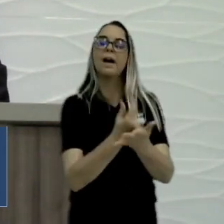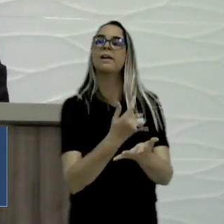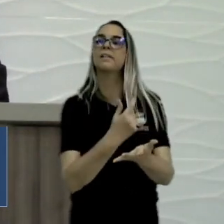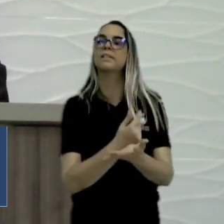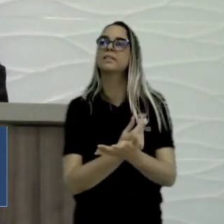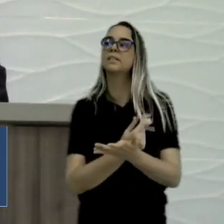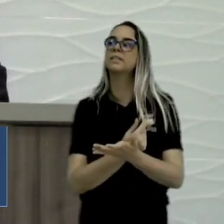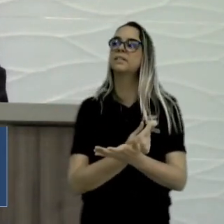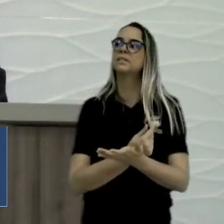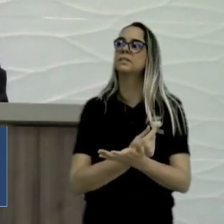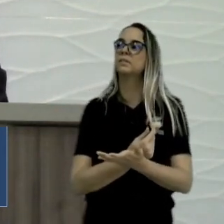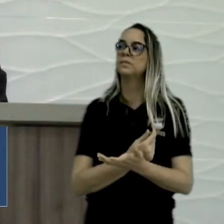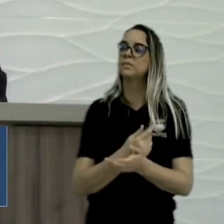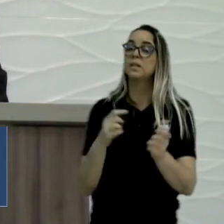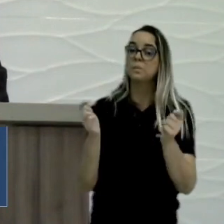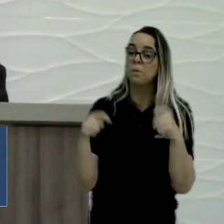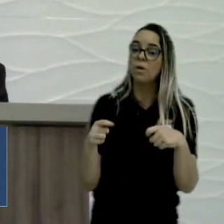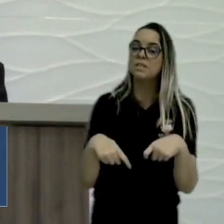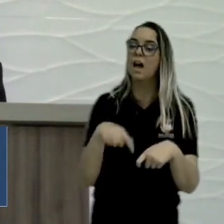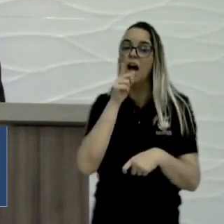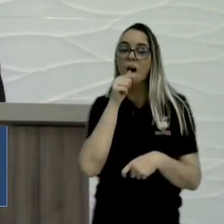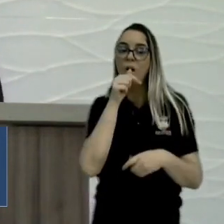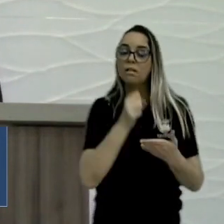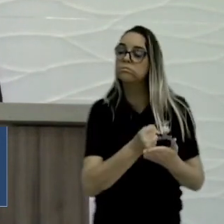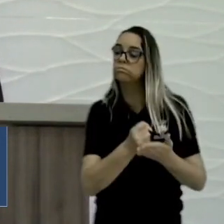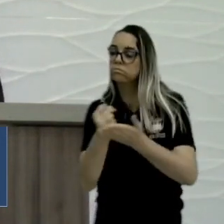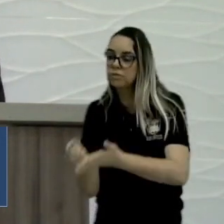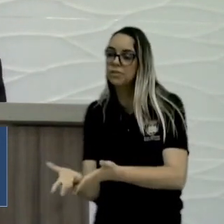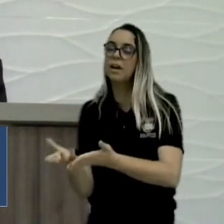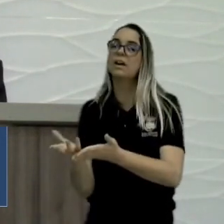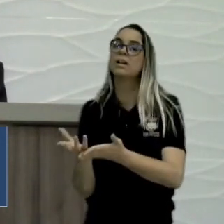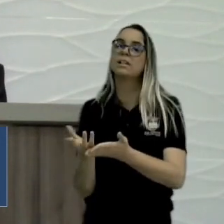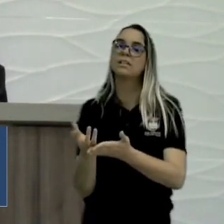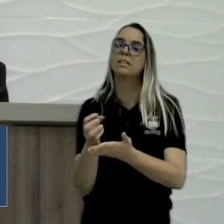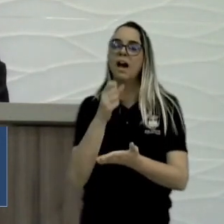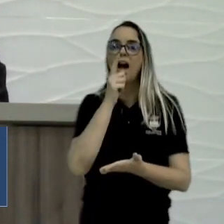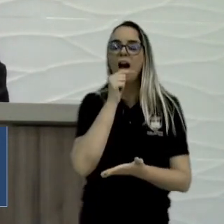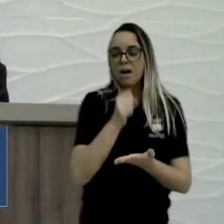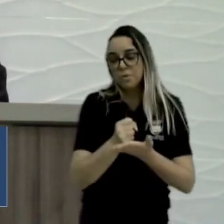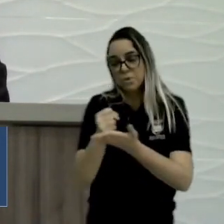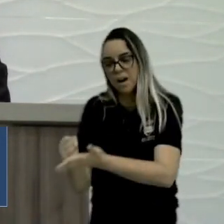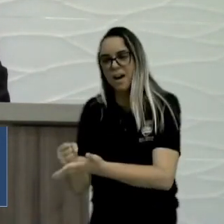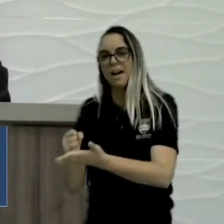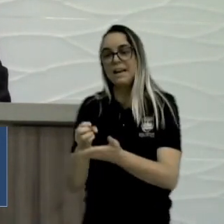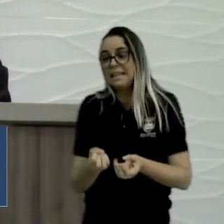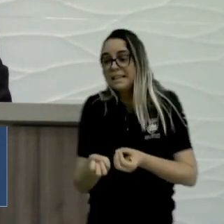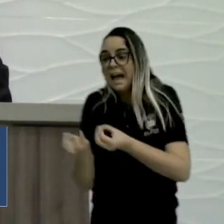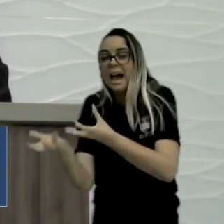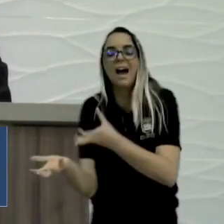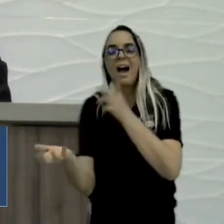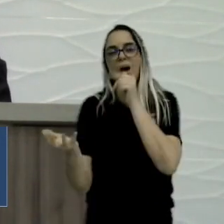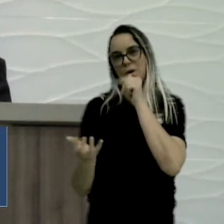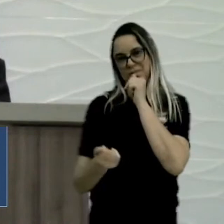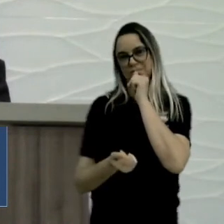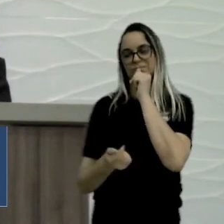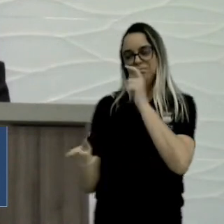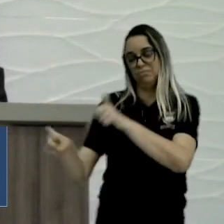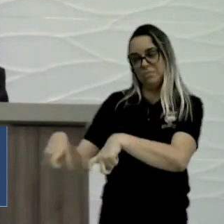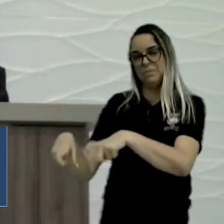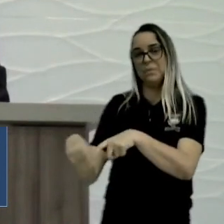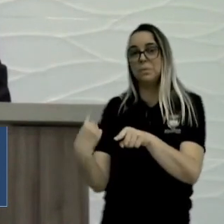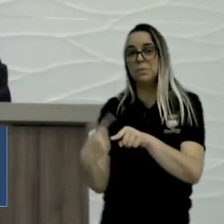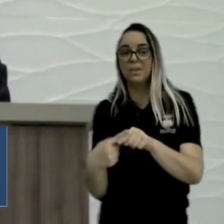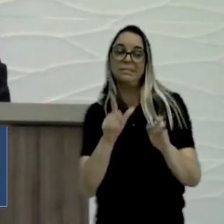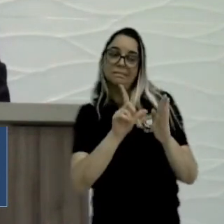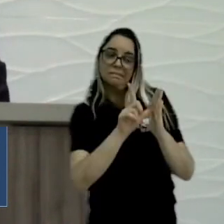para que os mesmos possam colocar água na zona rural, porque estão sem receber, estão atrasados